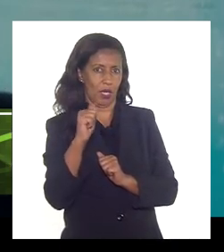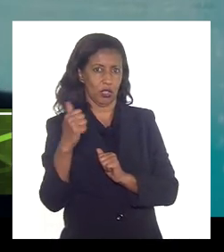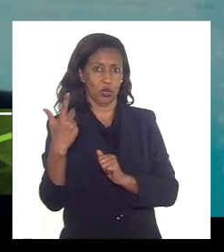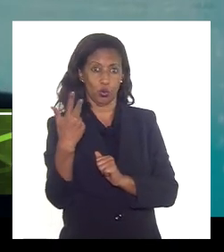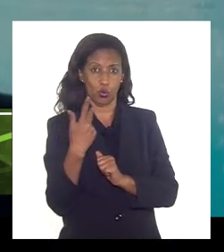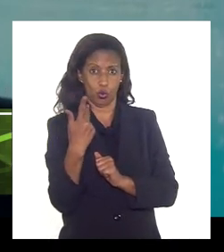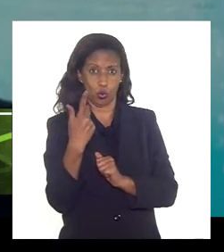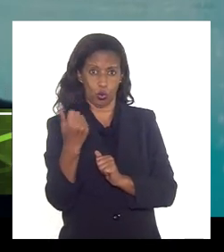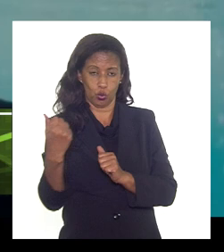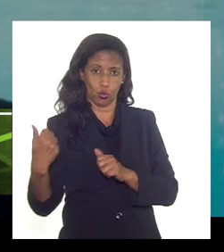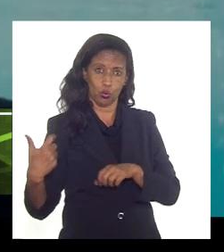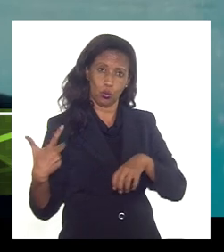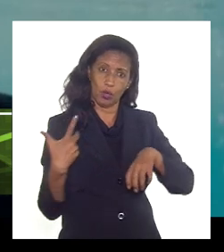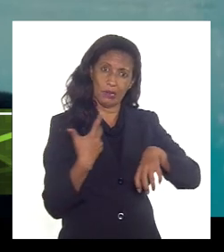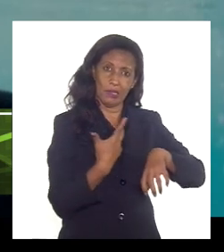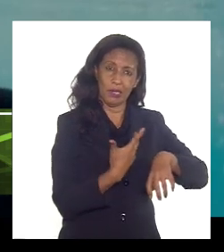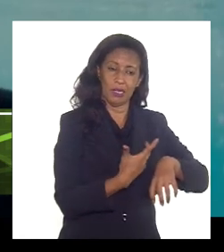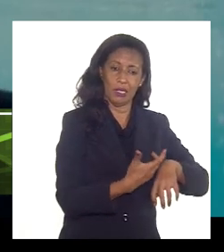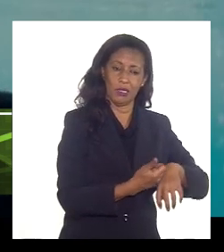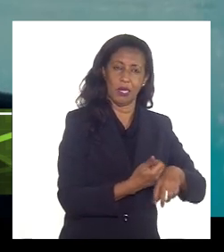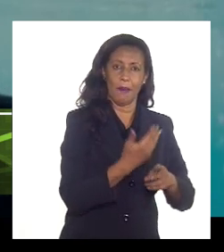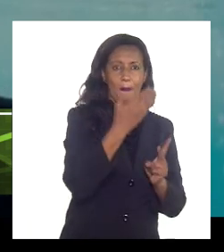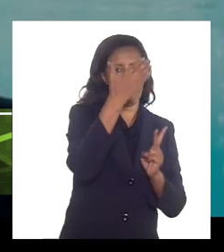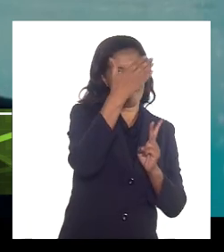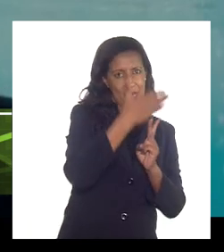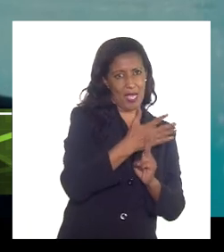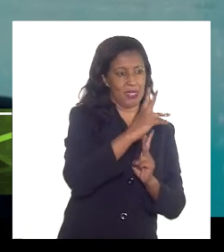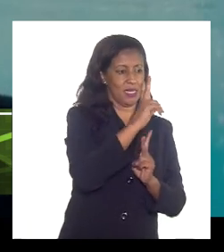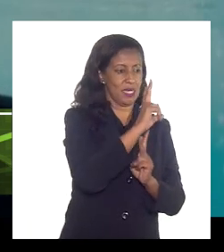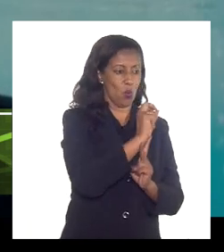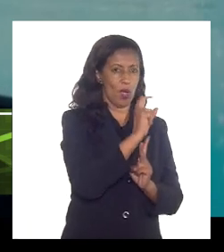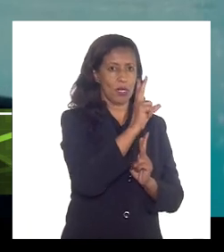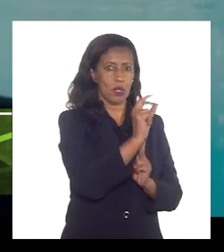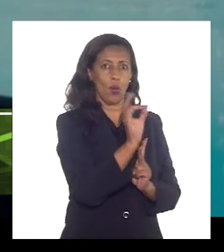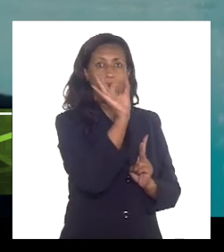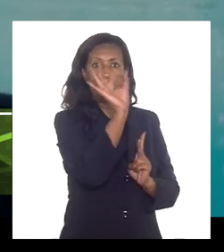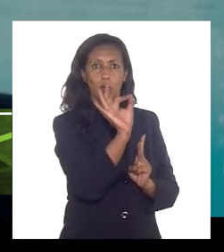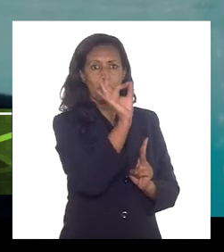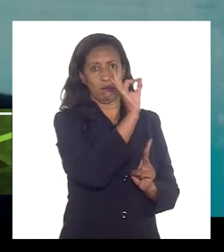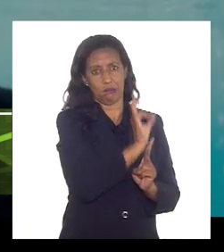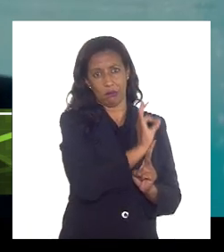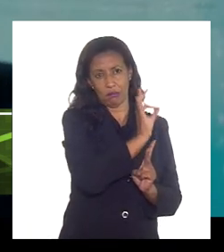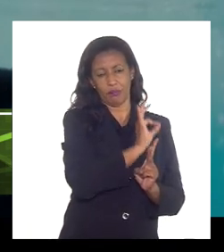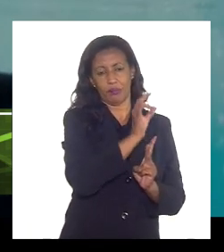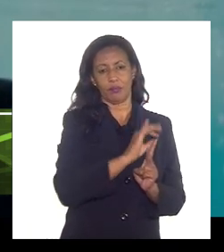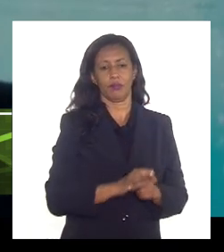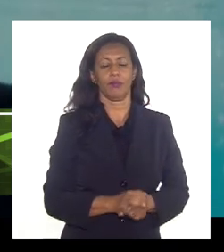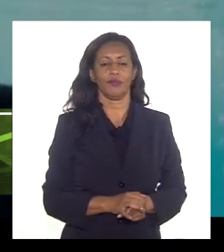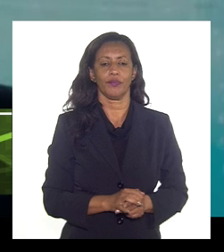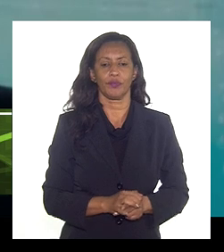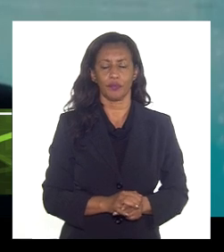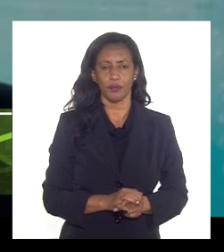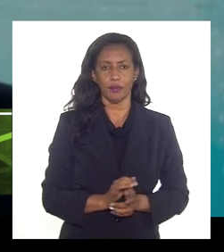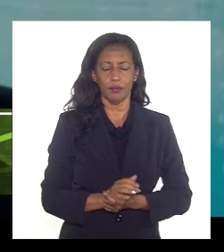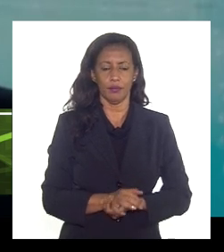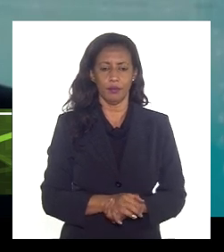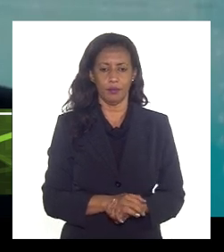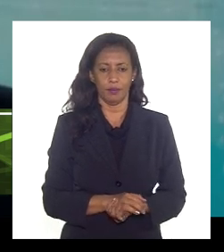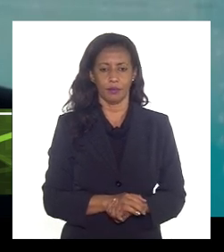blend ali grosso modo meio a meio 50% 50% né em função aí em função aí da